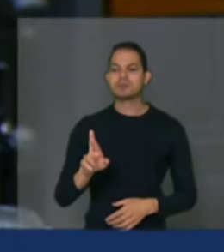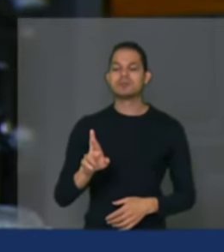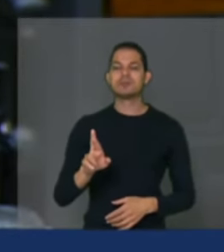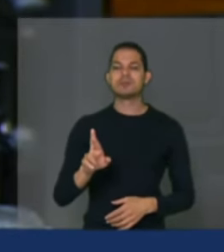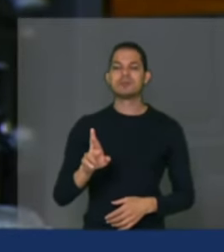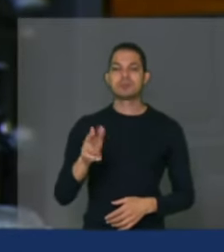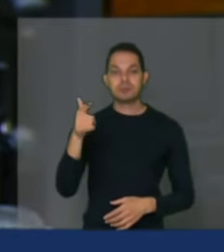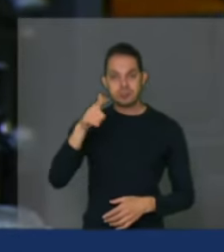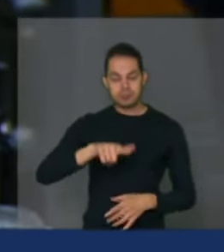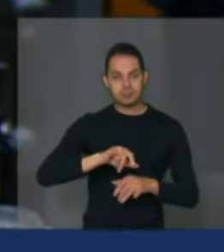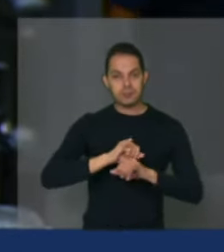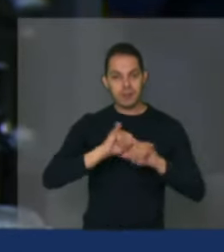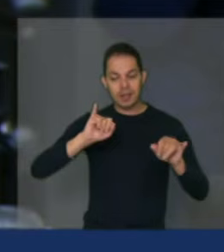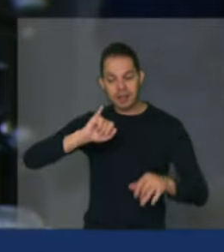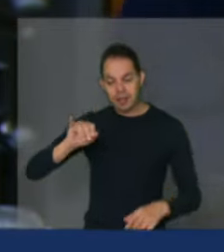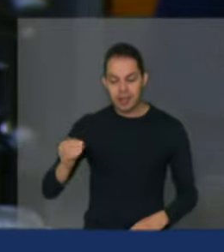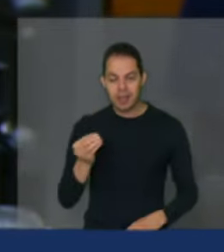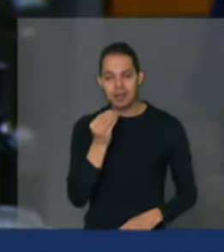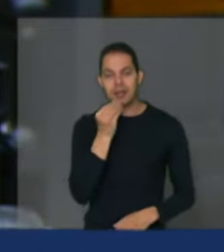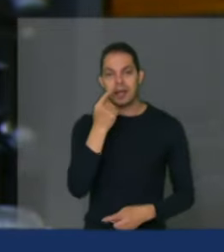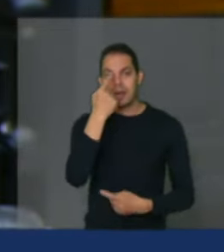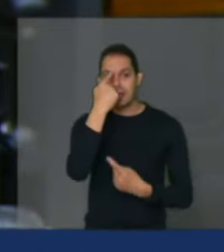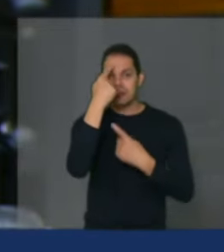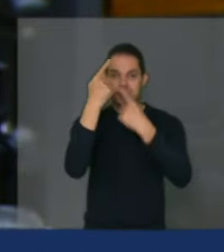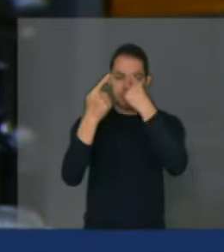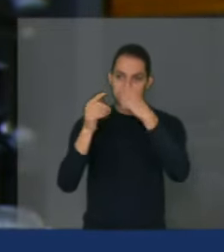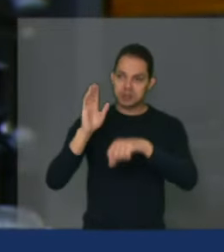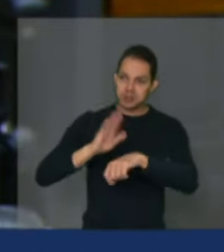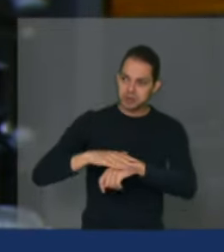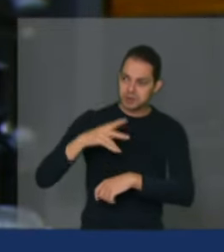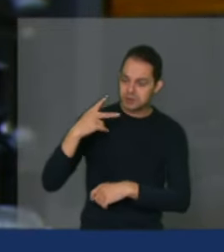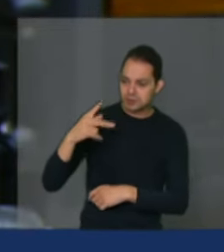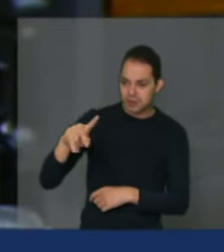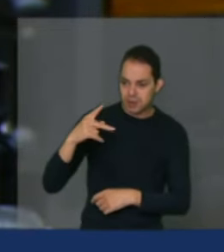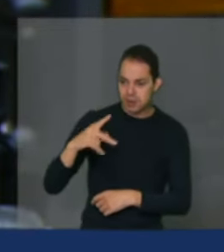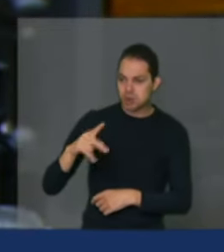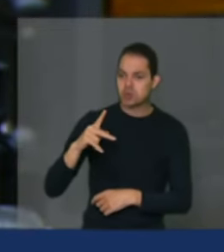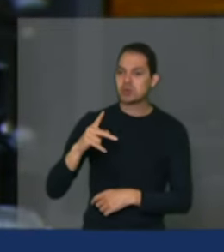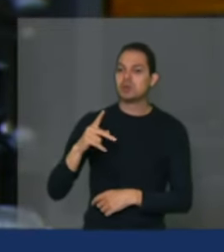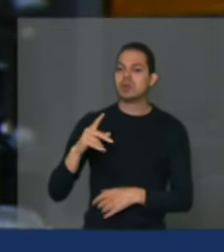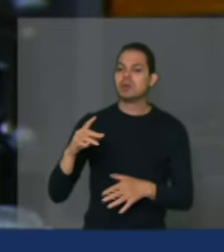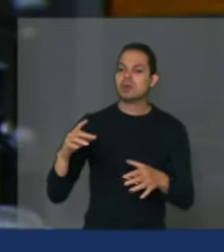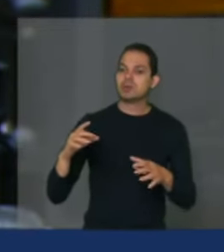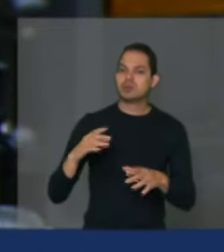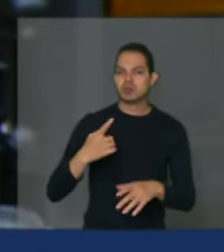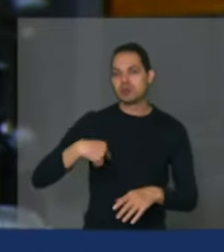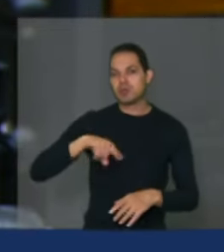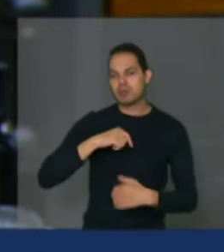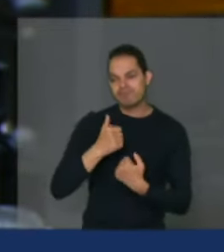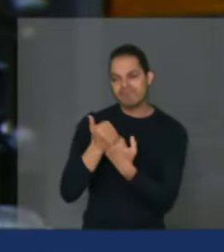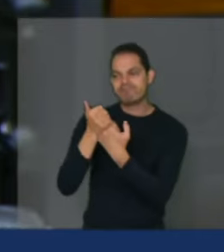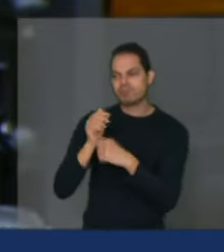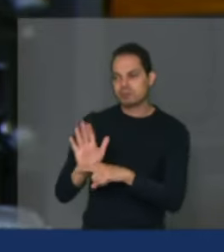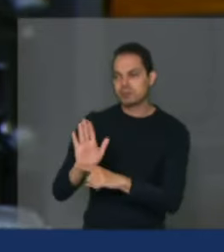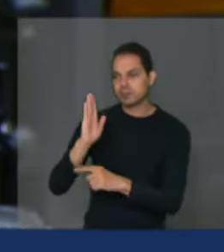oportunidade a iniciativa de vossa excelência que tem nosso integral apoio aí muito obrigado